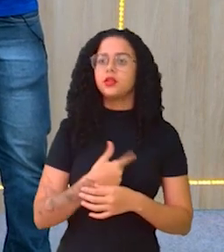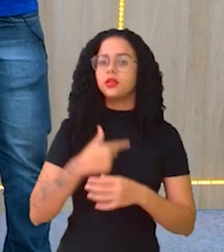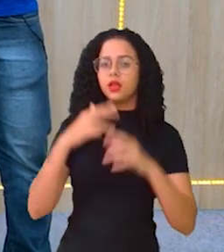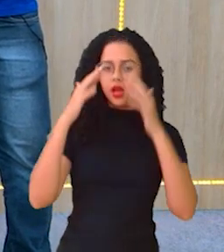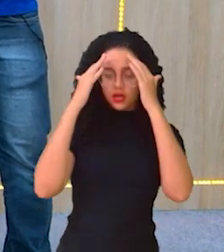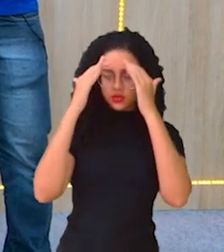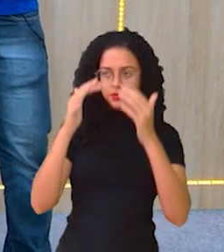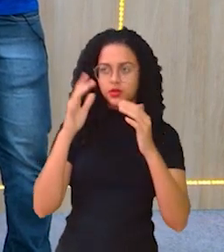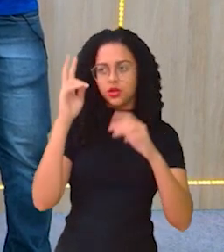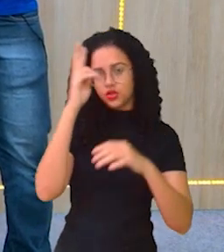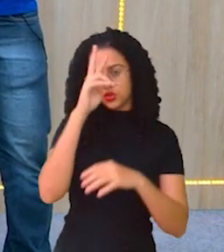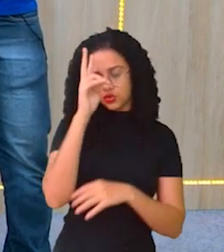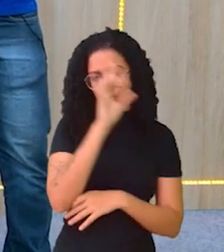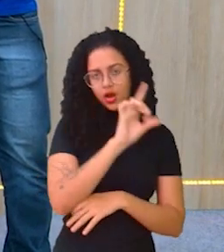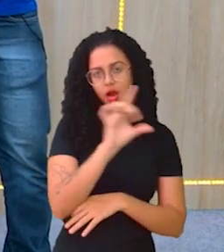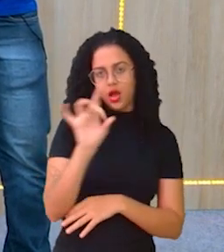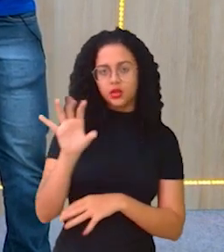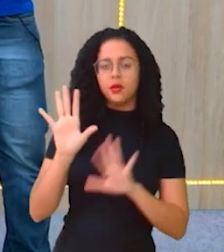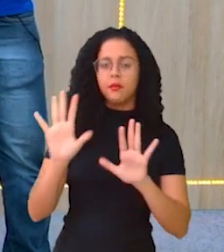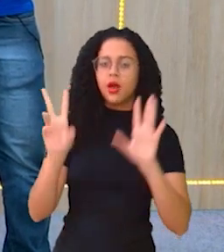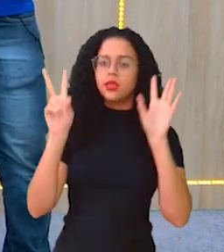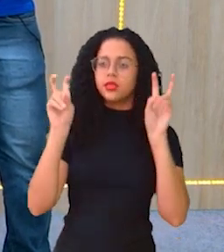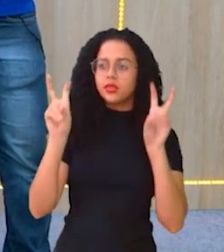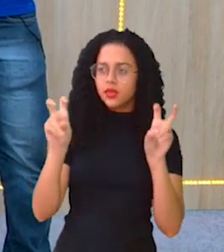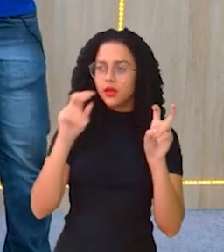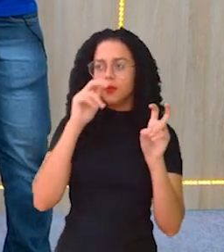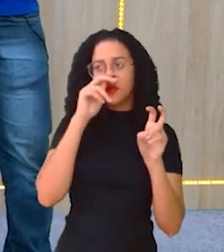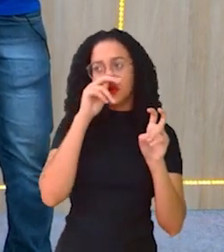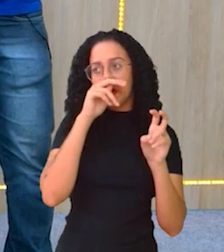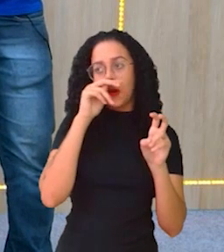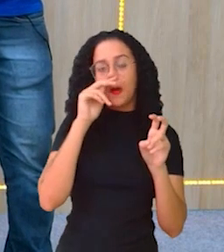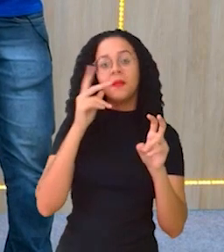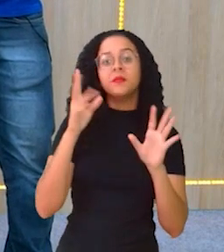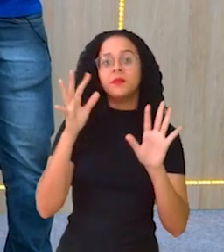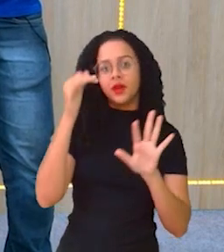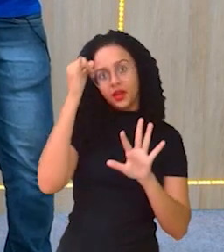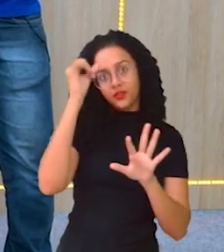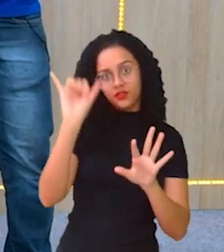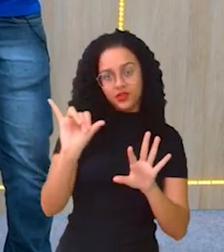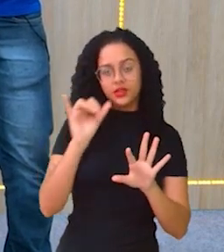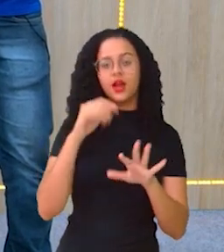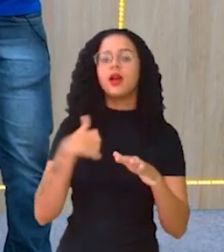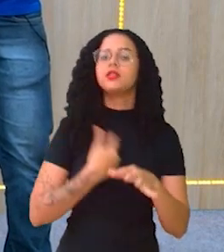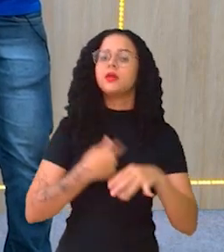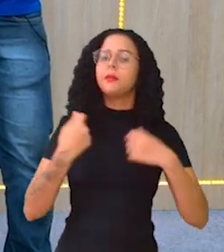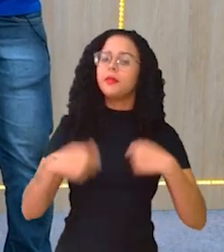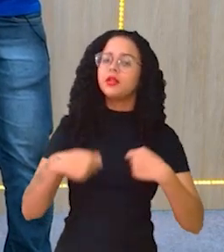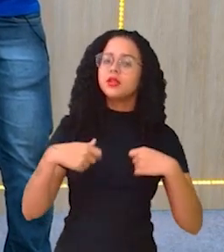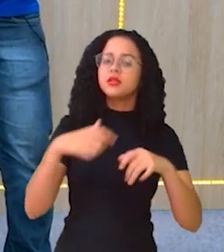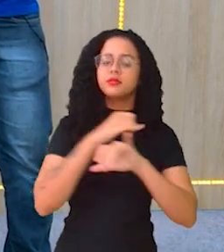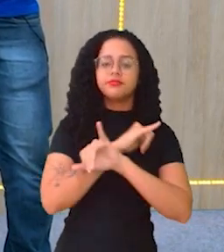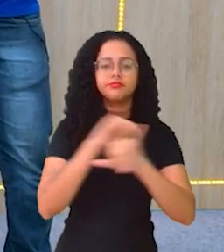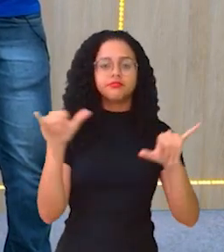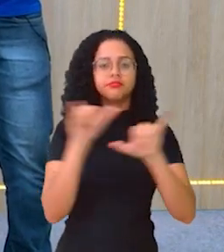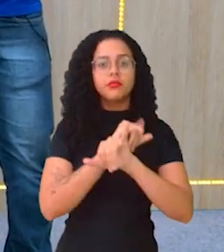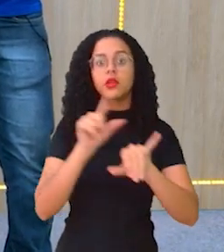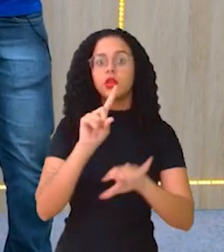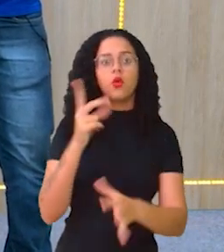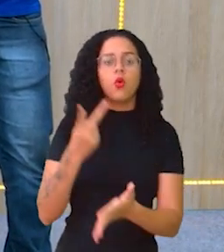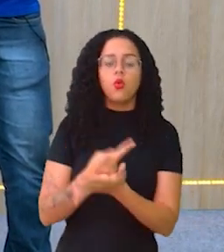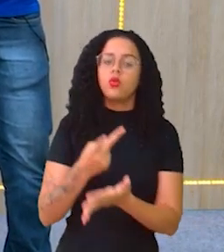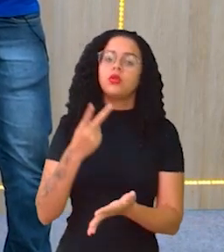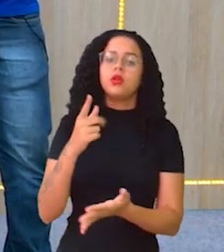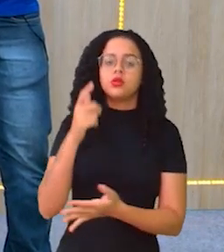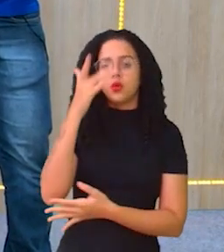de cada um, de cada uma, mas são temas que a gente... São temas preventivos, Então, a gente tem que falar para que não ocorra